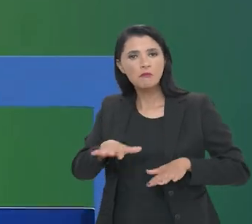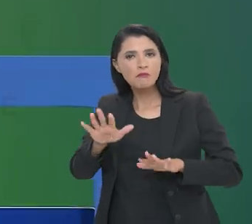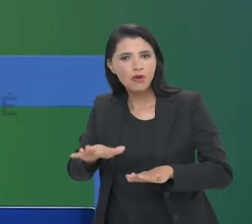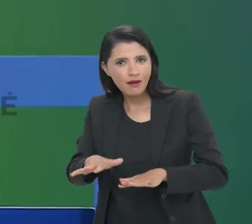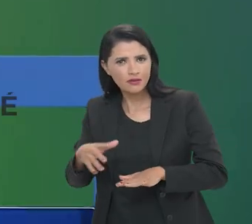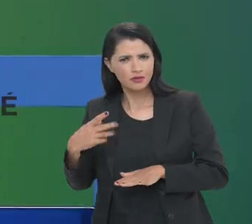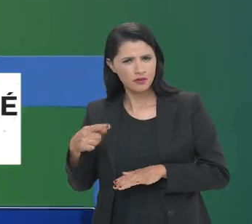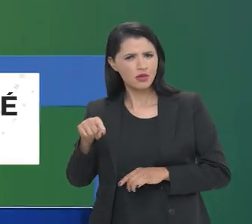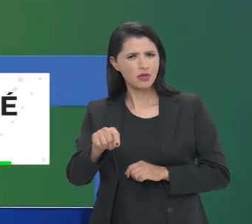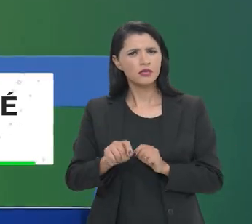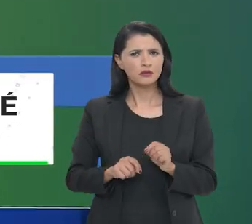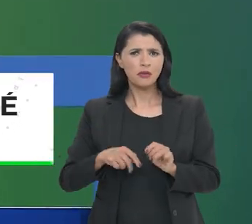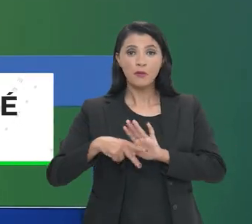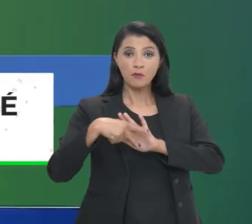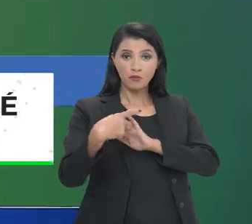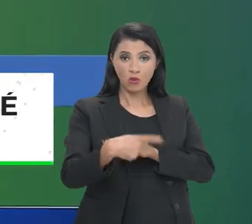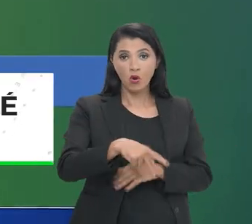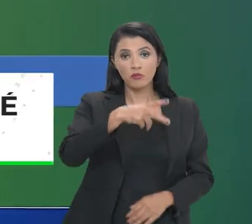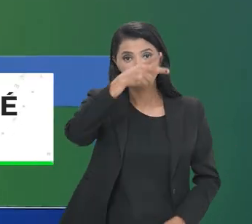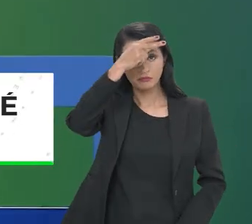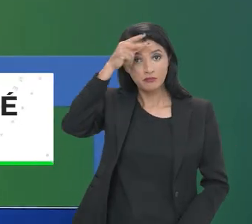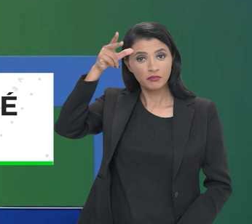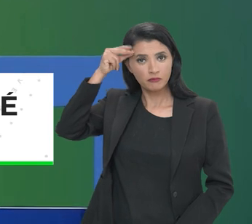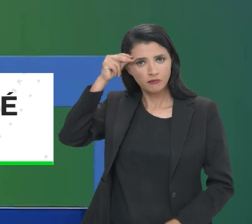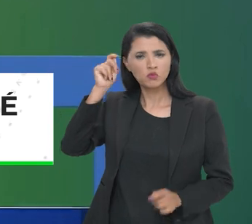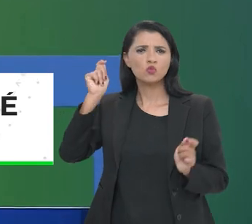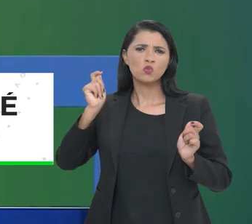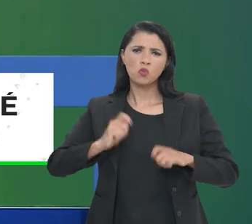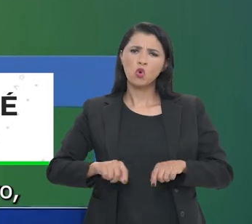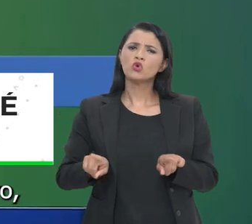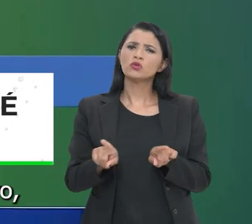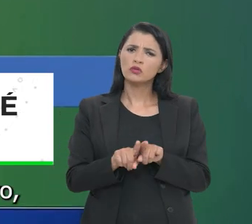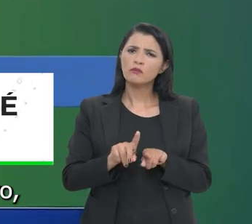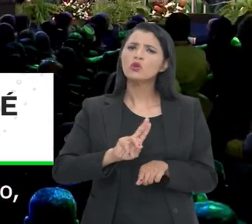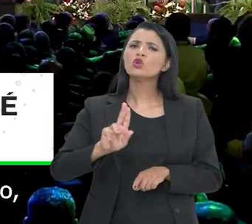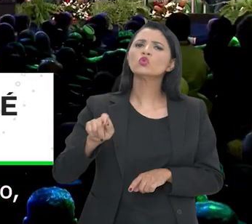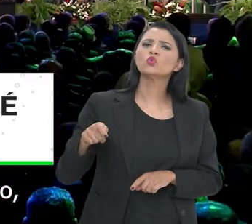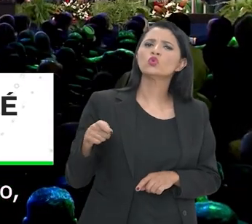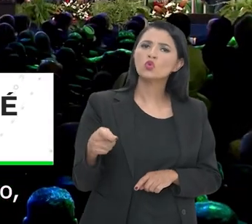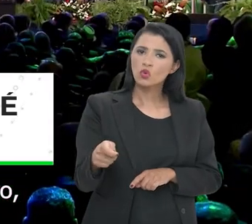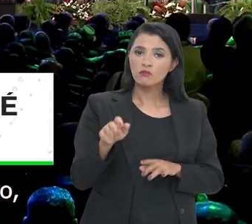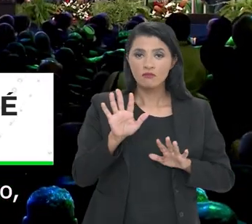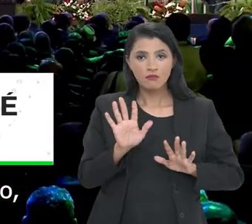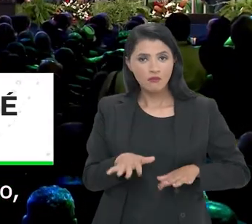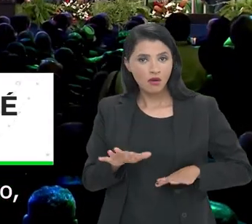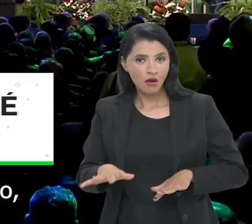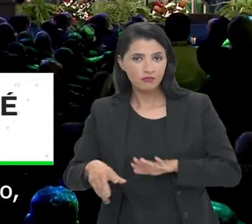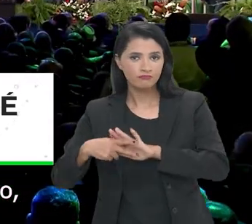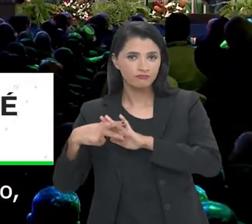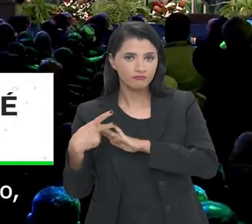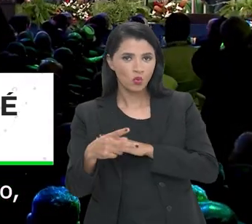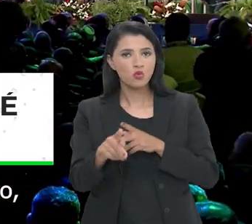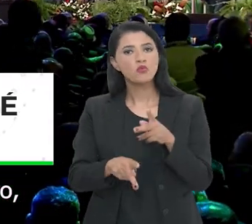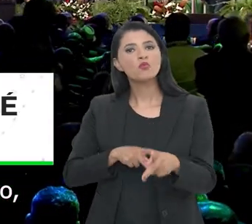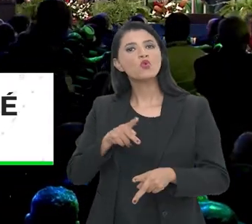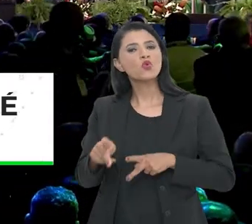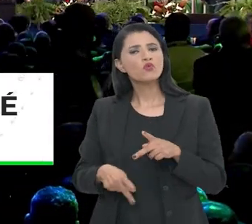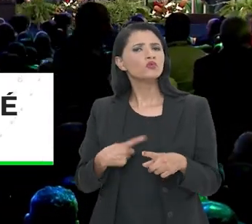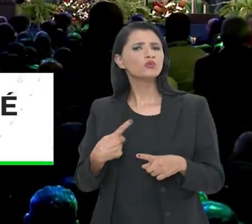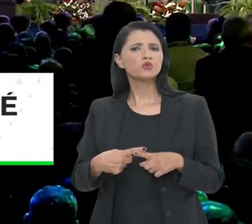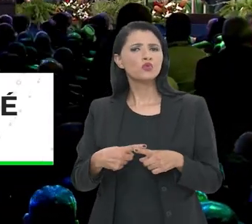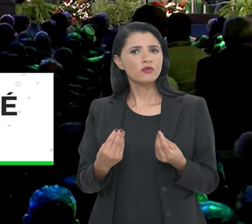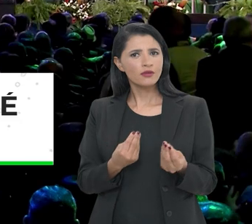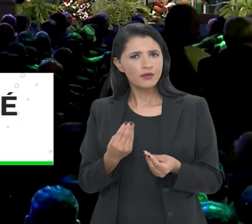marcha, Paulo Zilcosa, dos prefeitos pode se chamar também a marcha do povo,